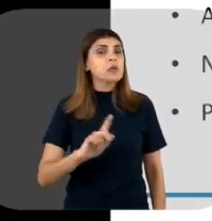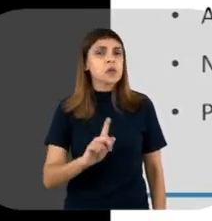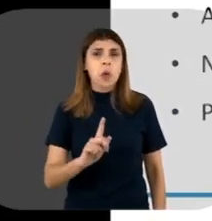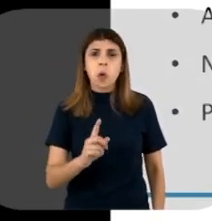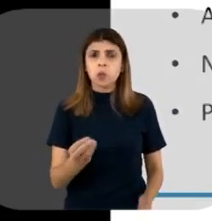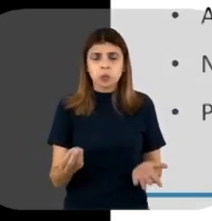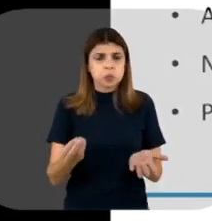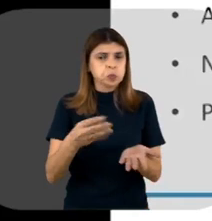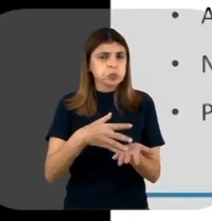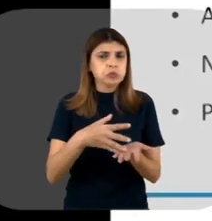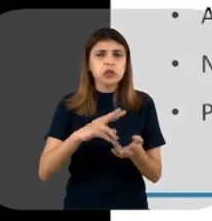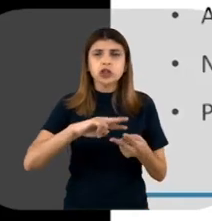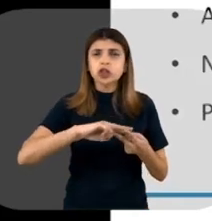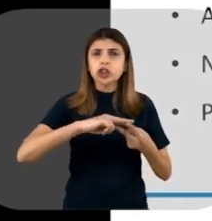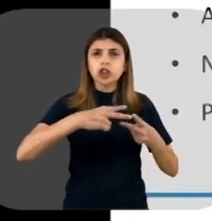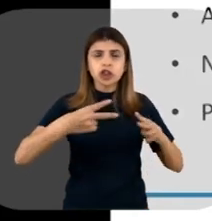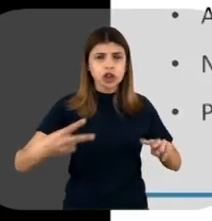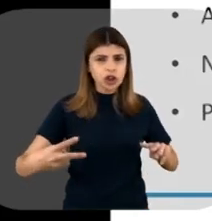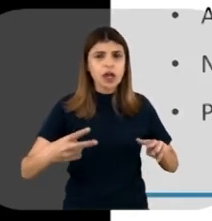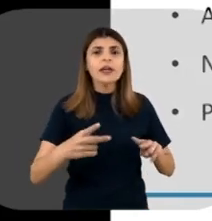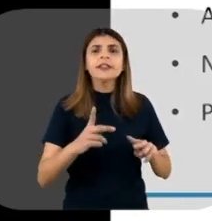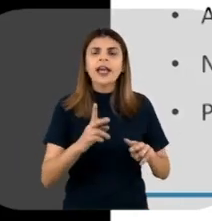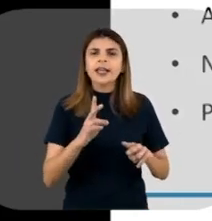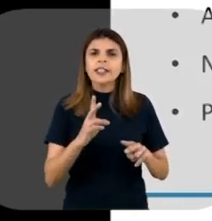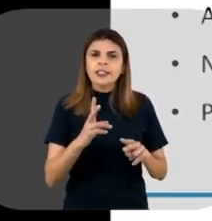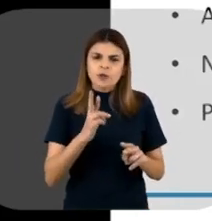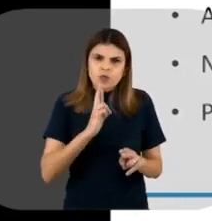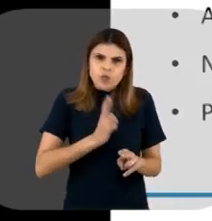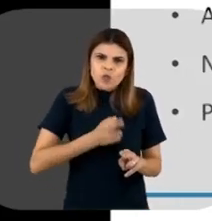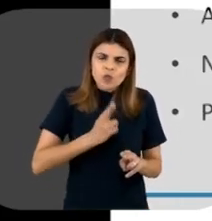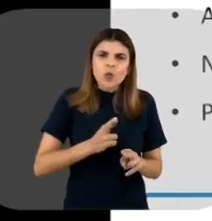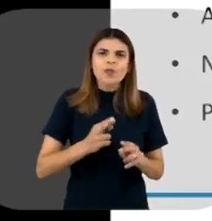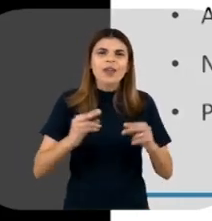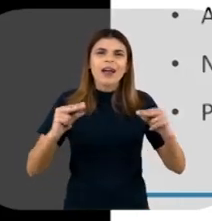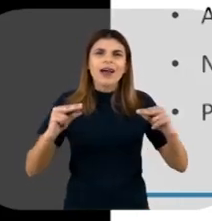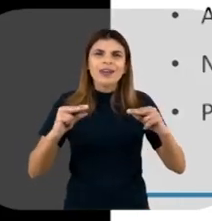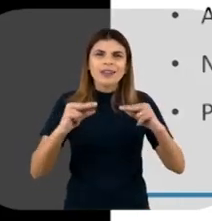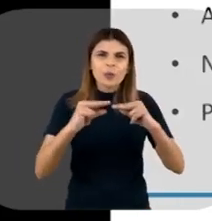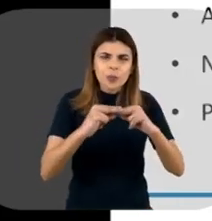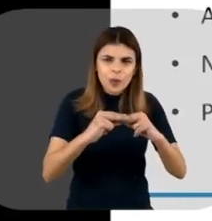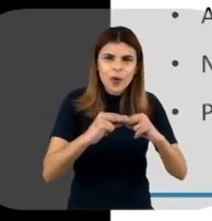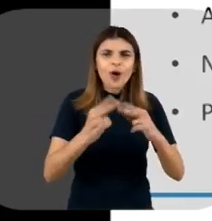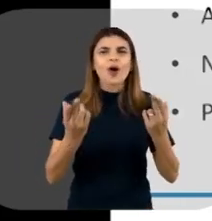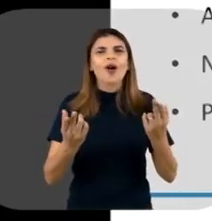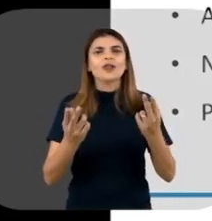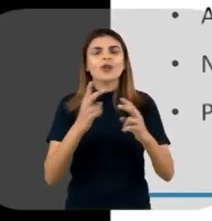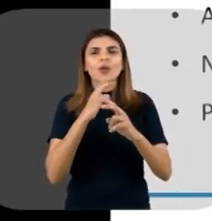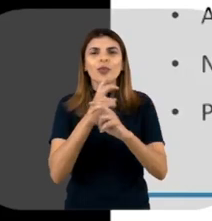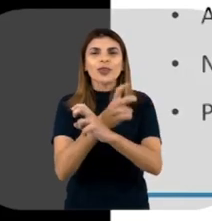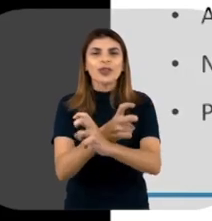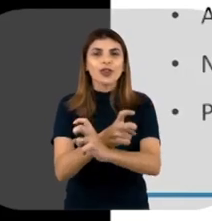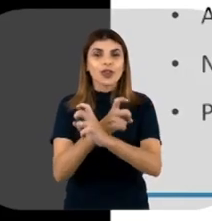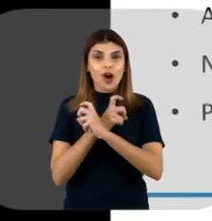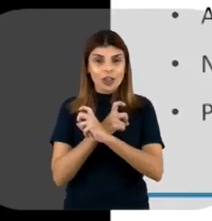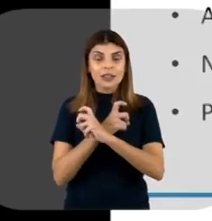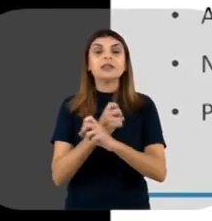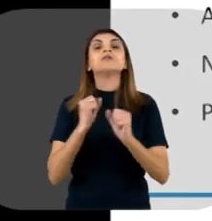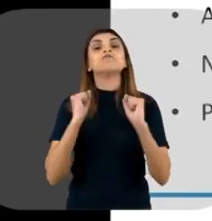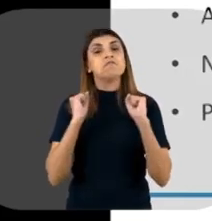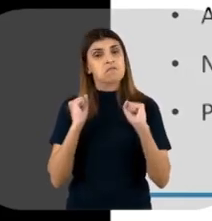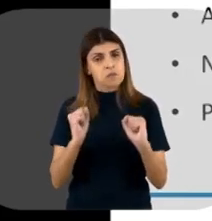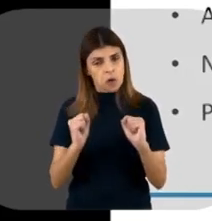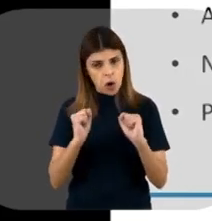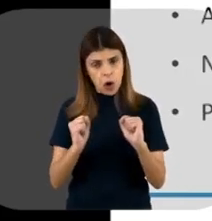essenciais, ou seja, eles carregam genes de resistência a antibióticos e genes para determinadas toxinas. E eles podem ser